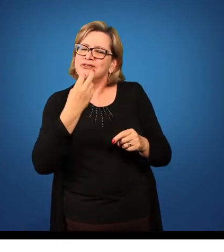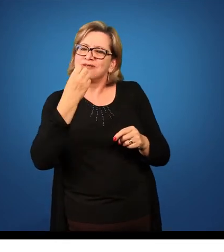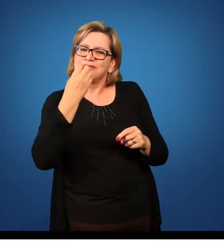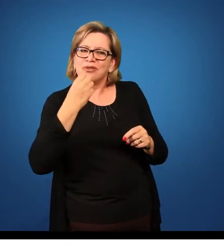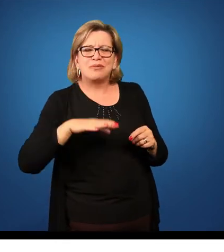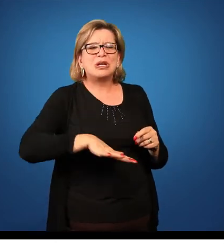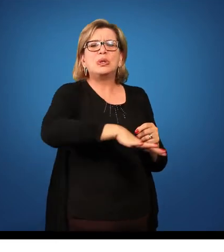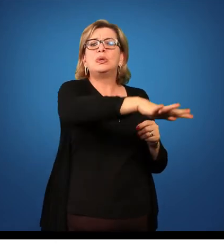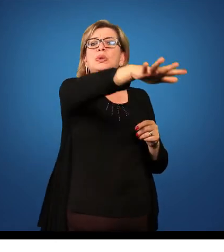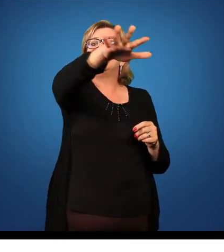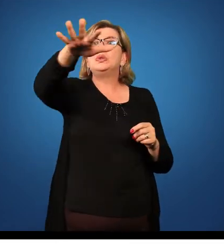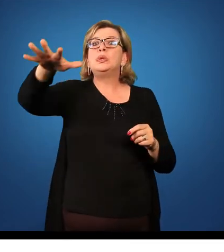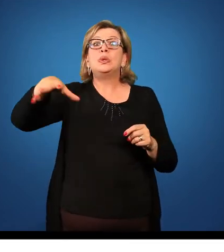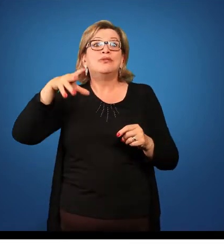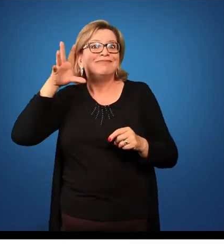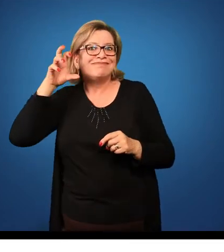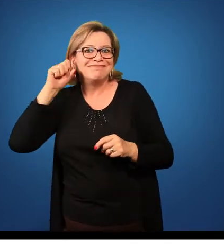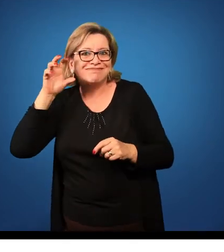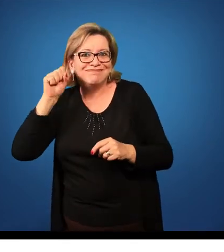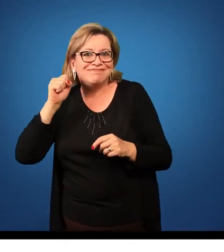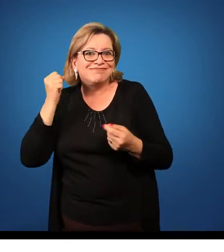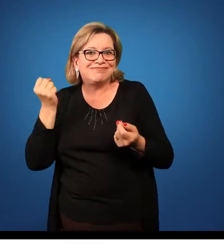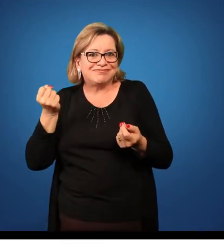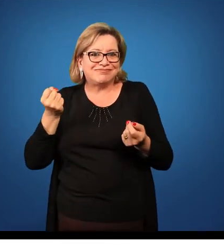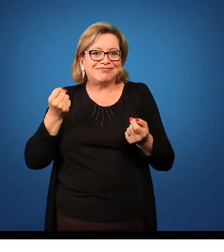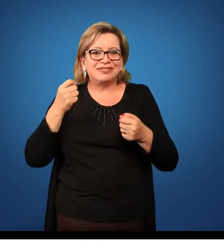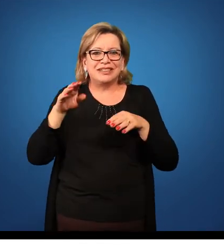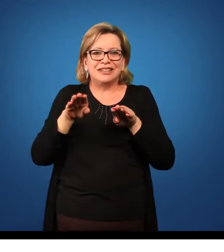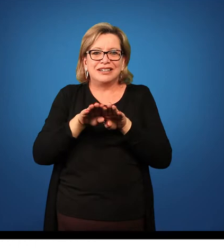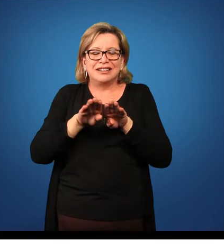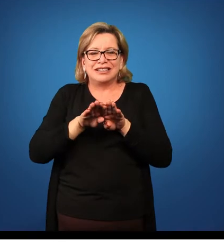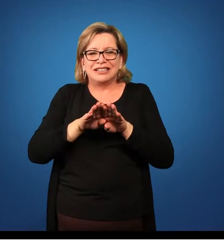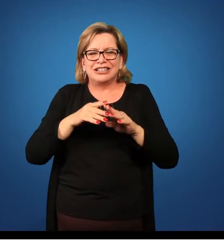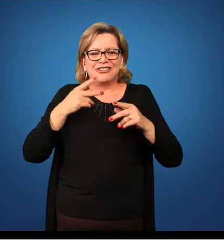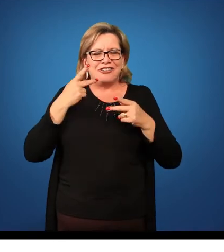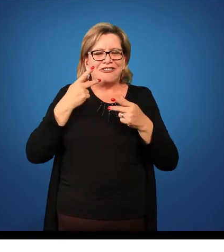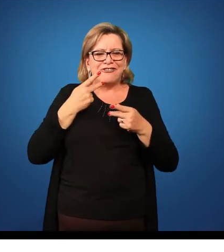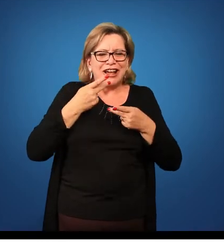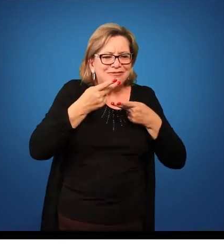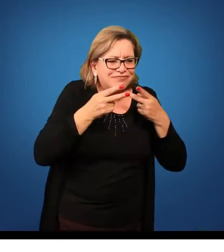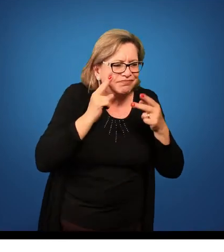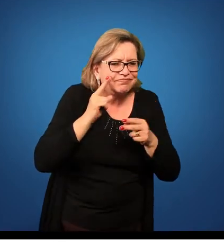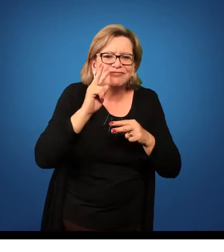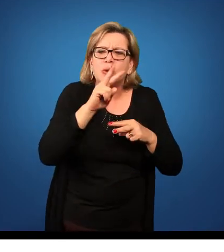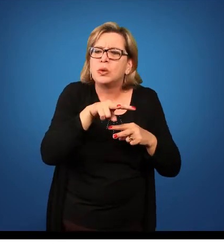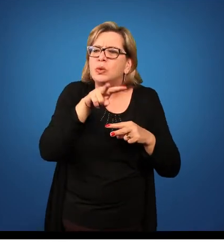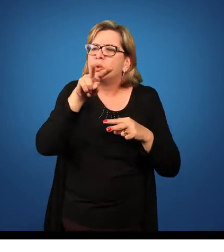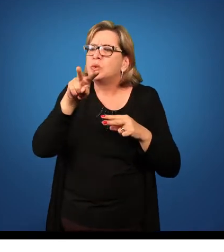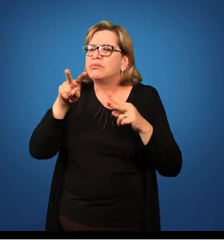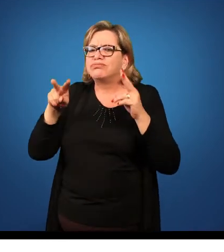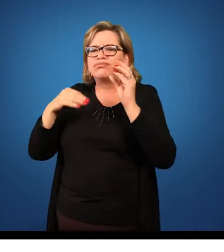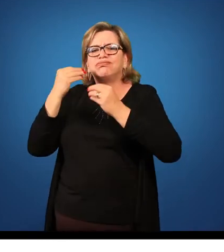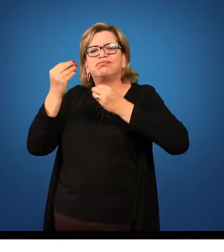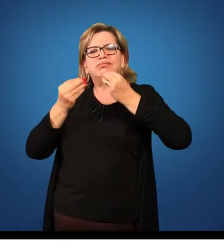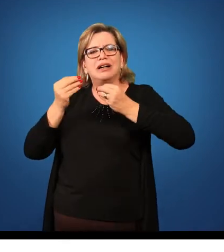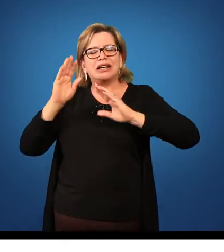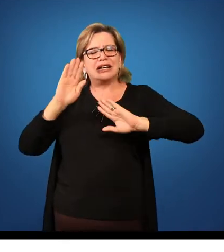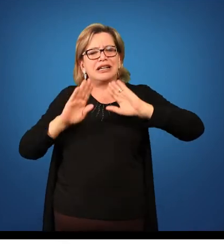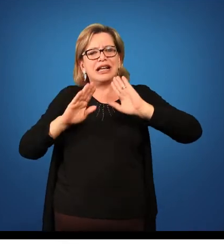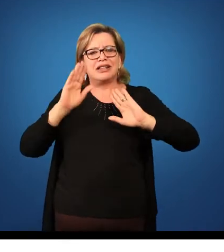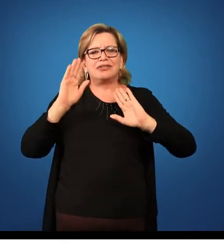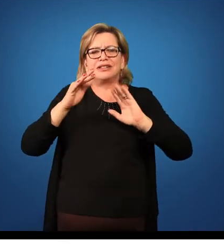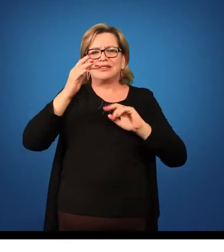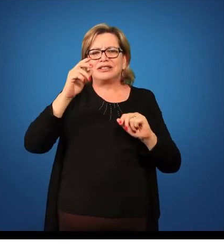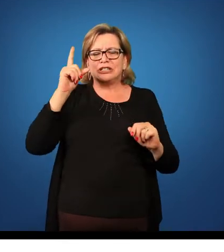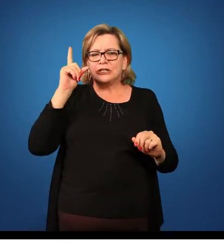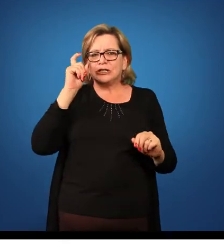consigam ouvir muito bem o você está falando. Fale diretamente para o aluno. É muito difícil também de você prestar atenção em uma pessoa que